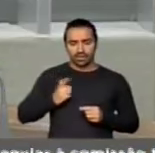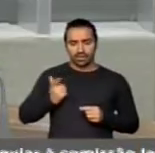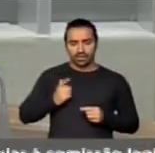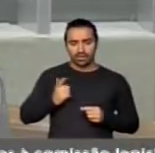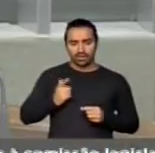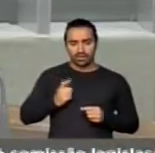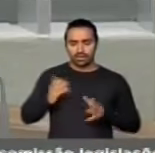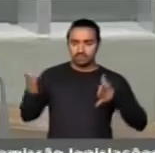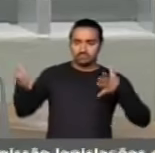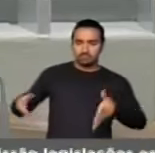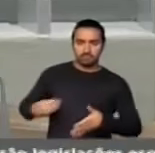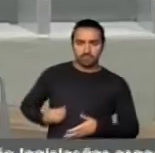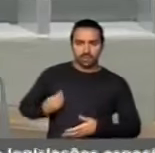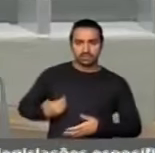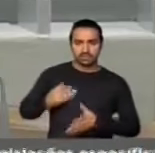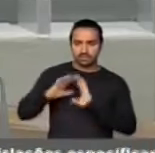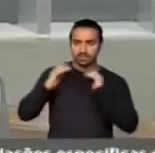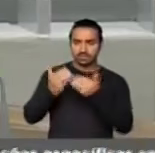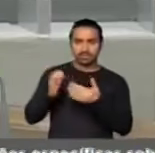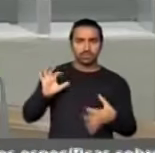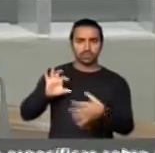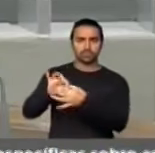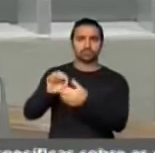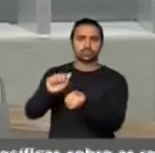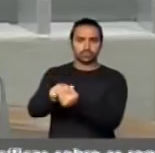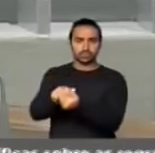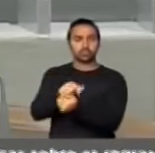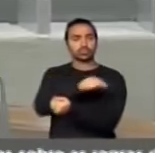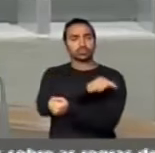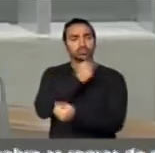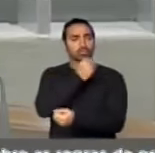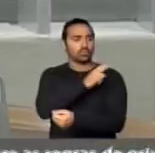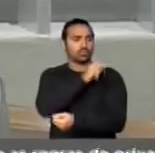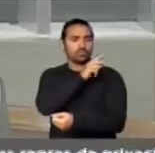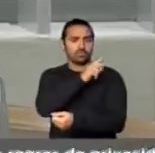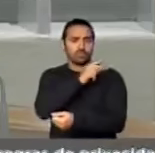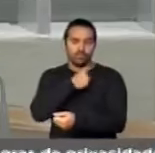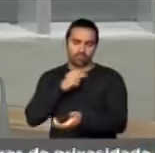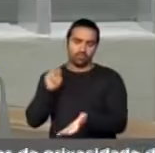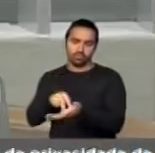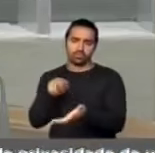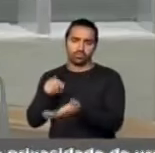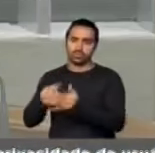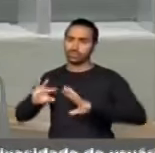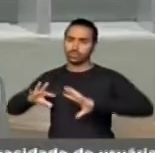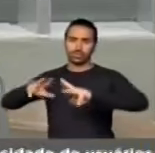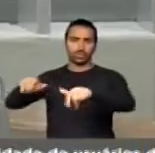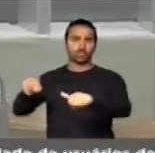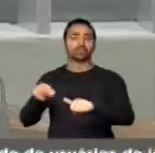aí junto à sua comunidade. Tendente Lúcio estará presente em todas elas, levando benefício. Obrigado.